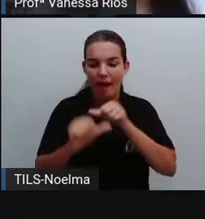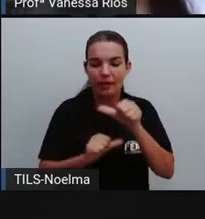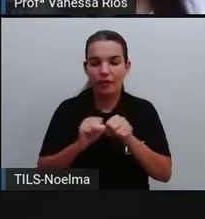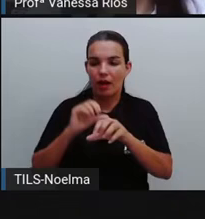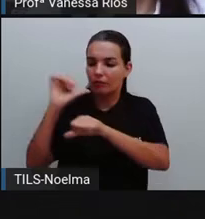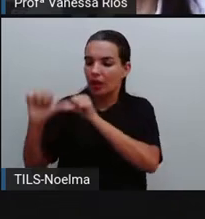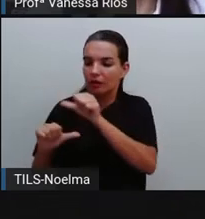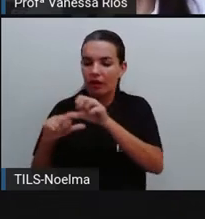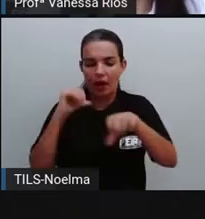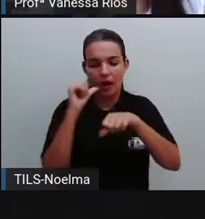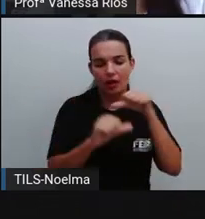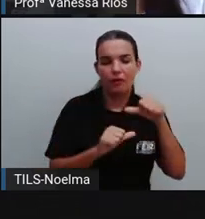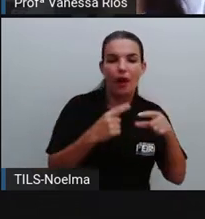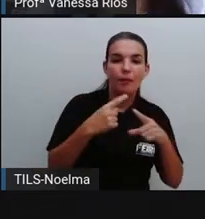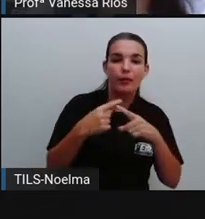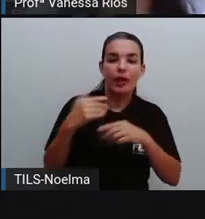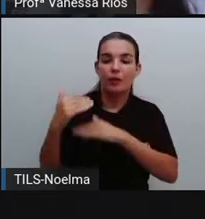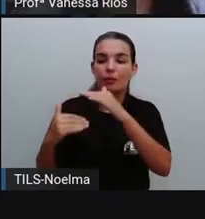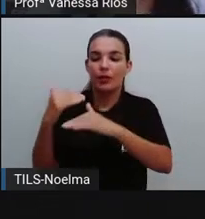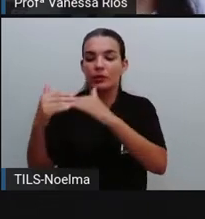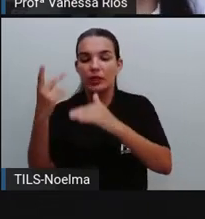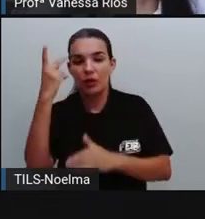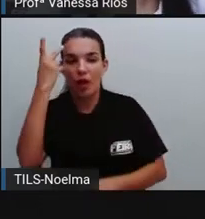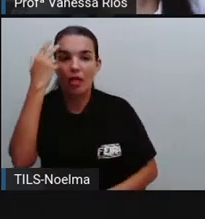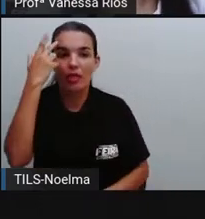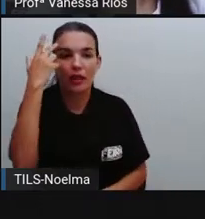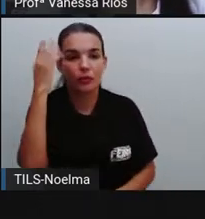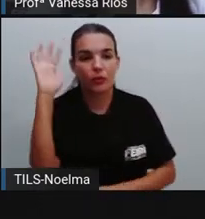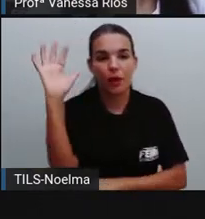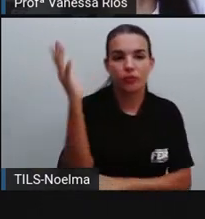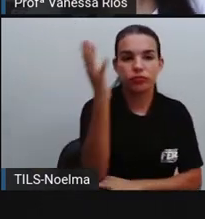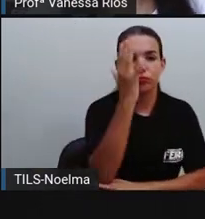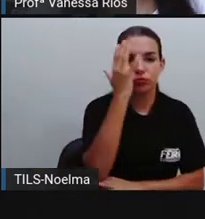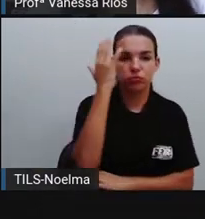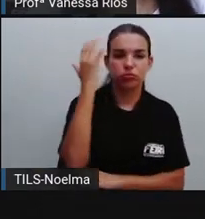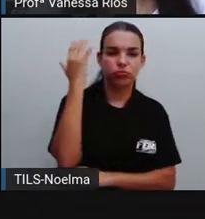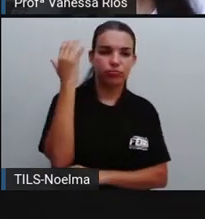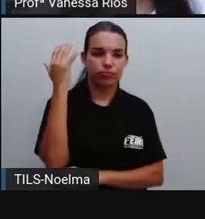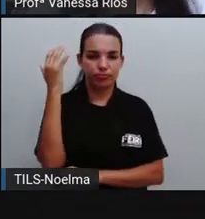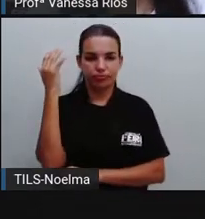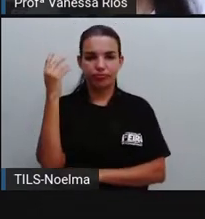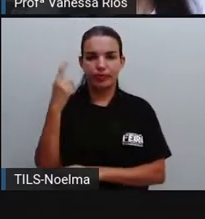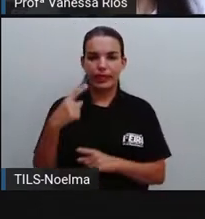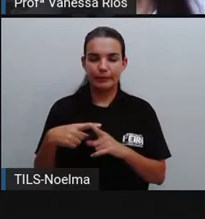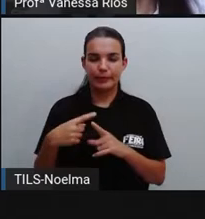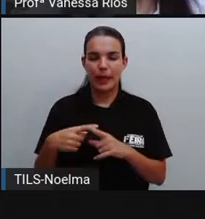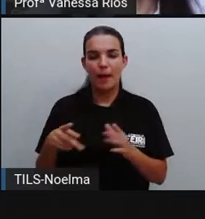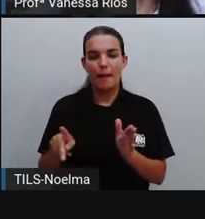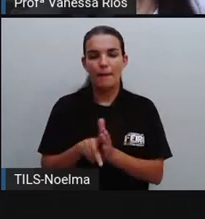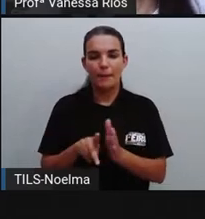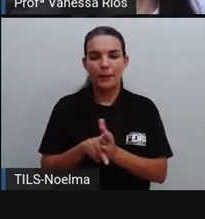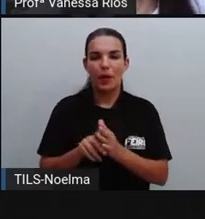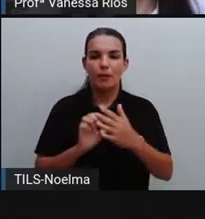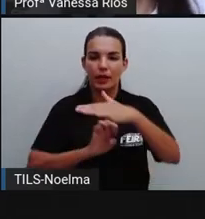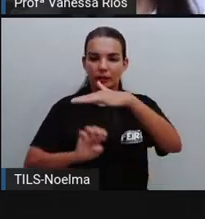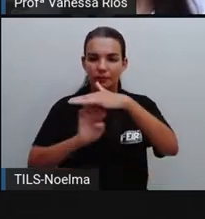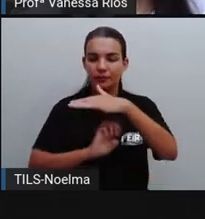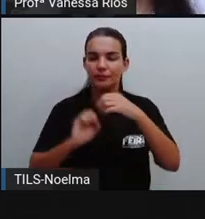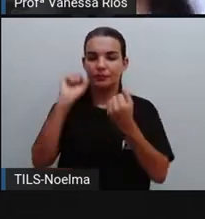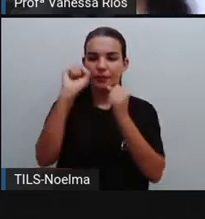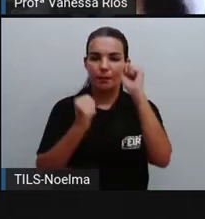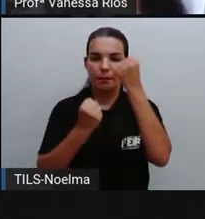Através do próprio processo natural é de fabricação, de produção das diversas